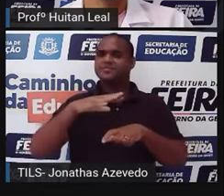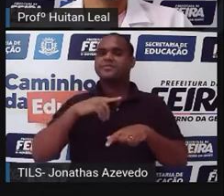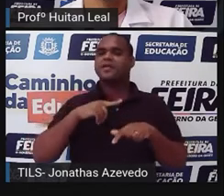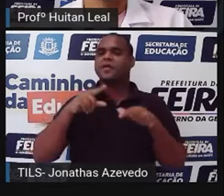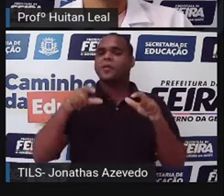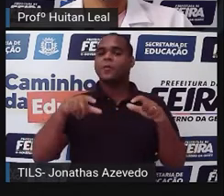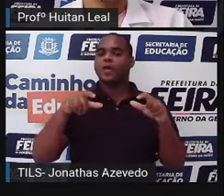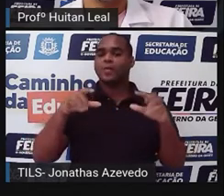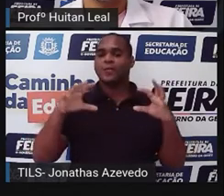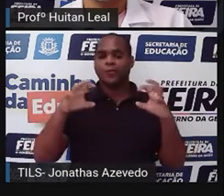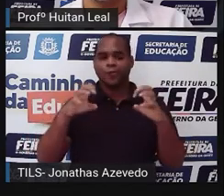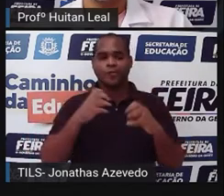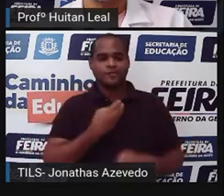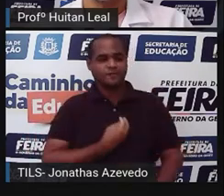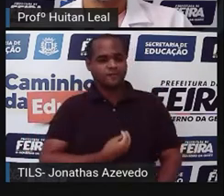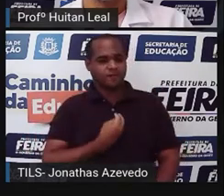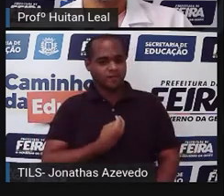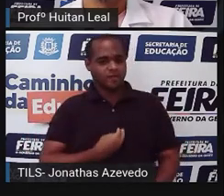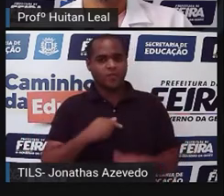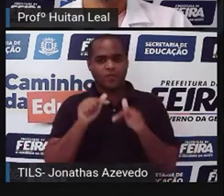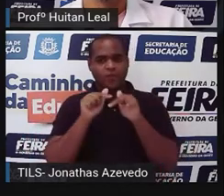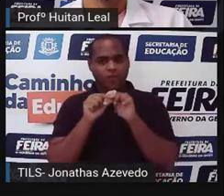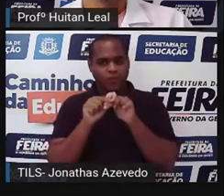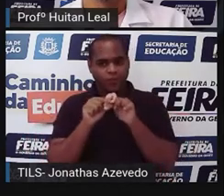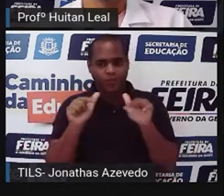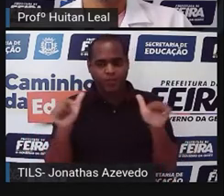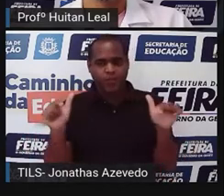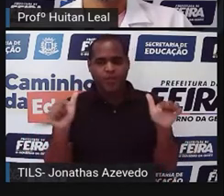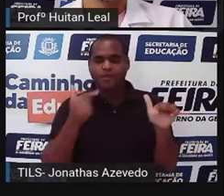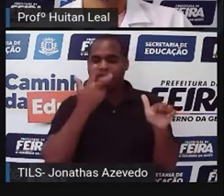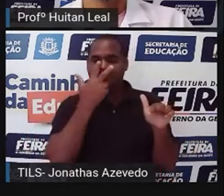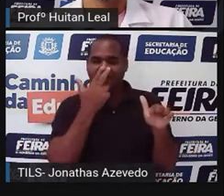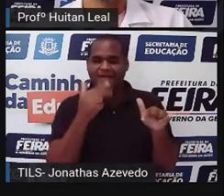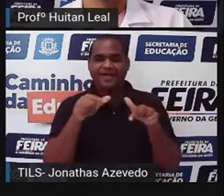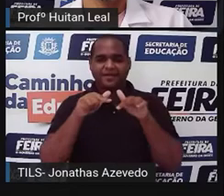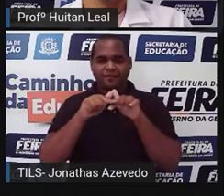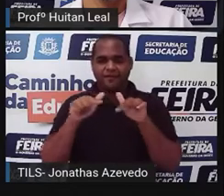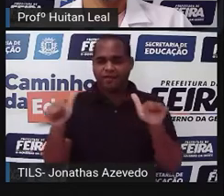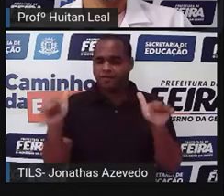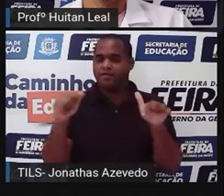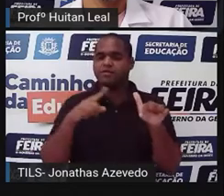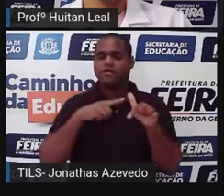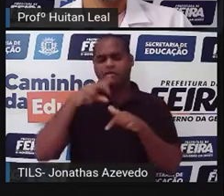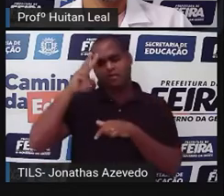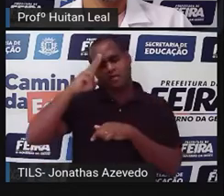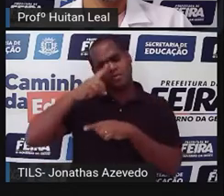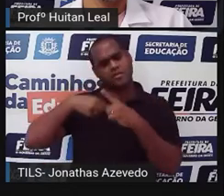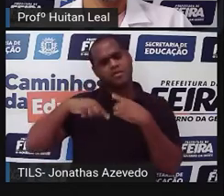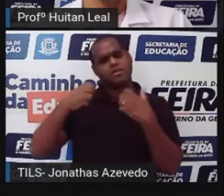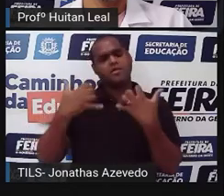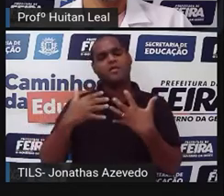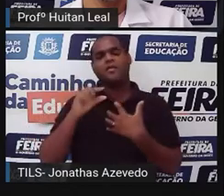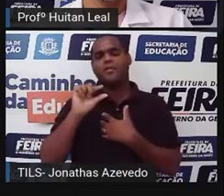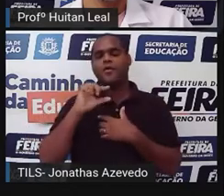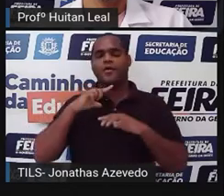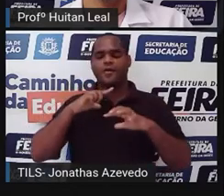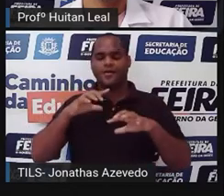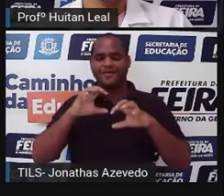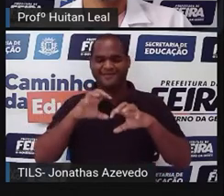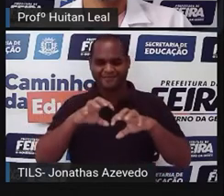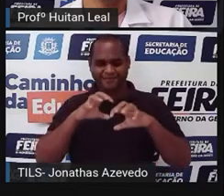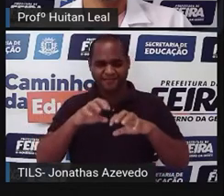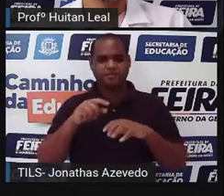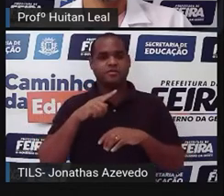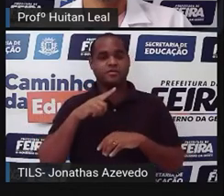não existe vida, não é? Então, a gente lembra um pouco de terror, algo